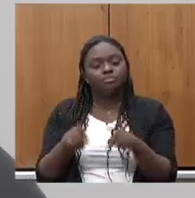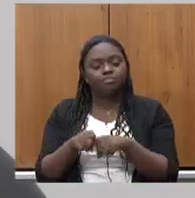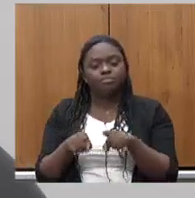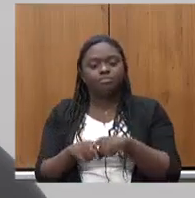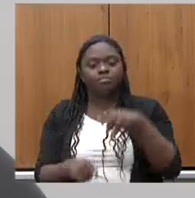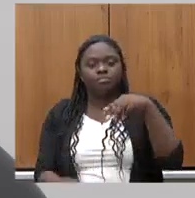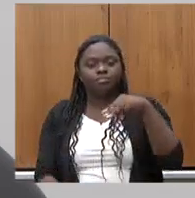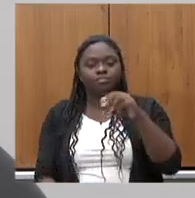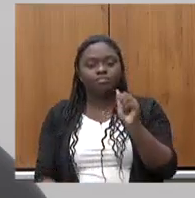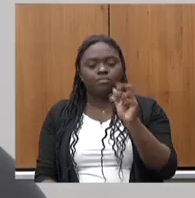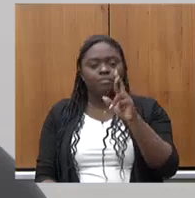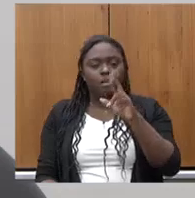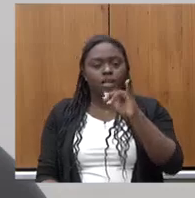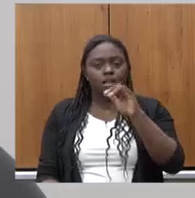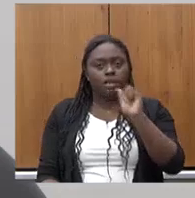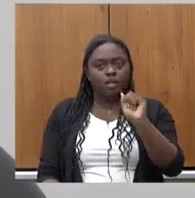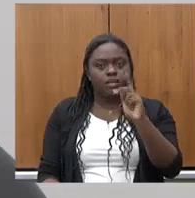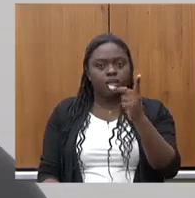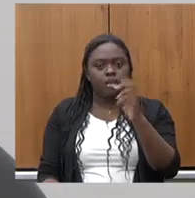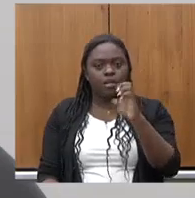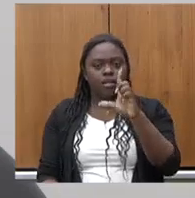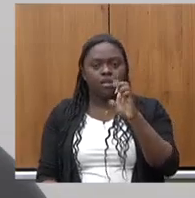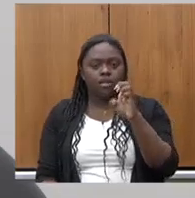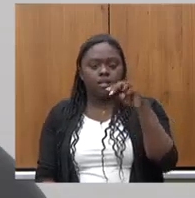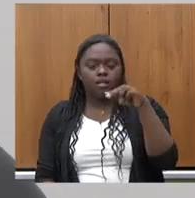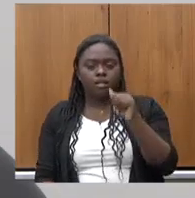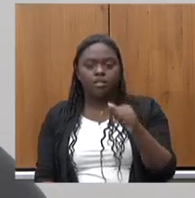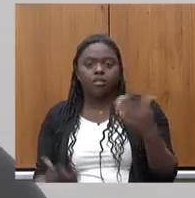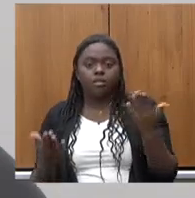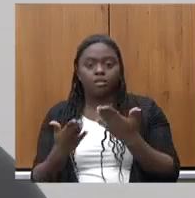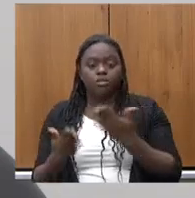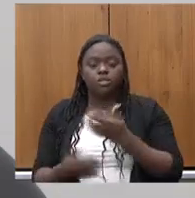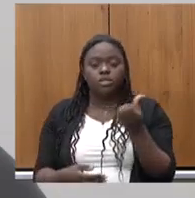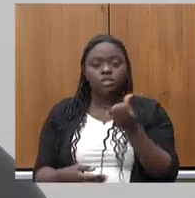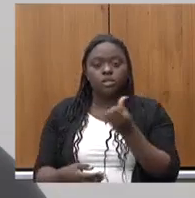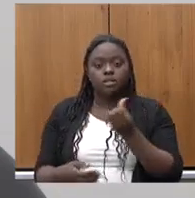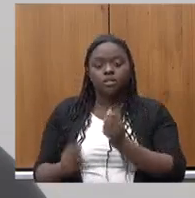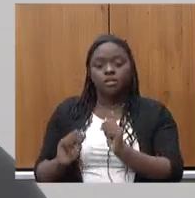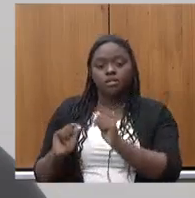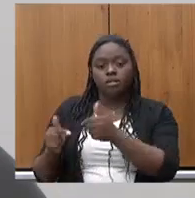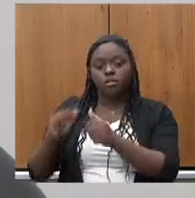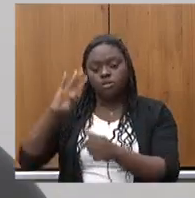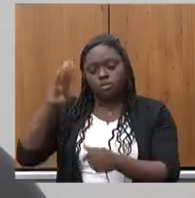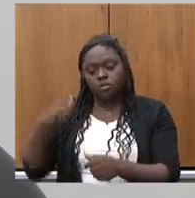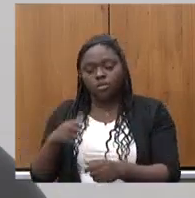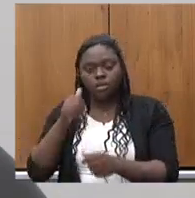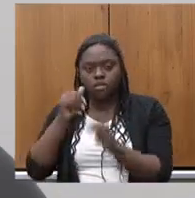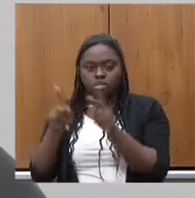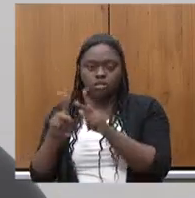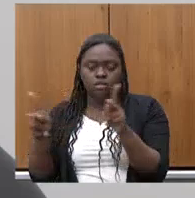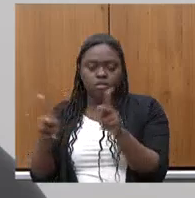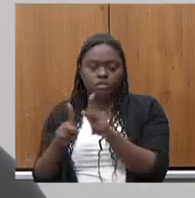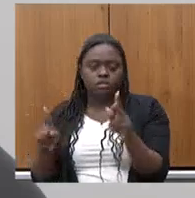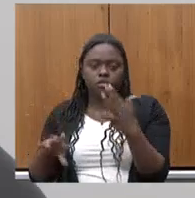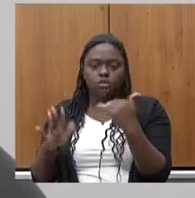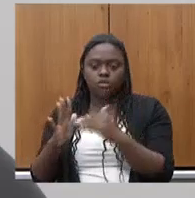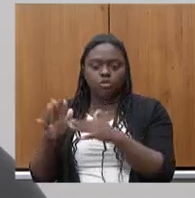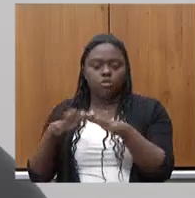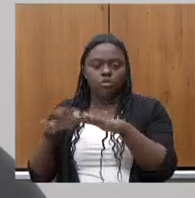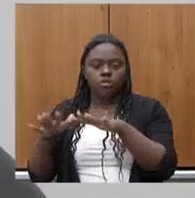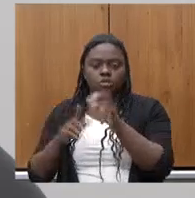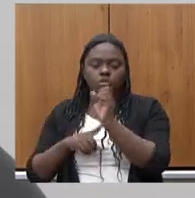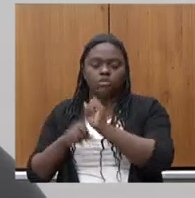Helena Gabriel hoje nessa sexta-feira em Uberaba será feita uma homenagem a professora por todo o movimento social